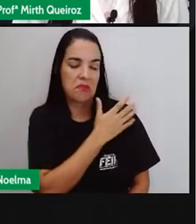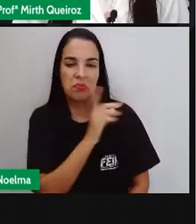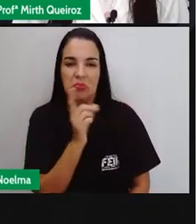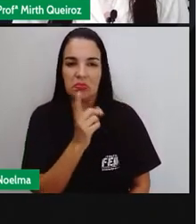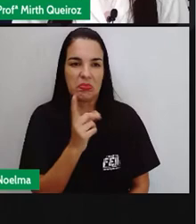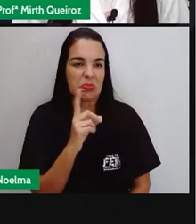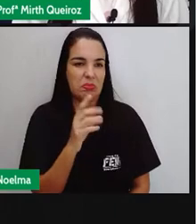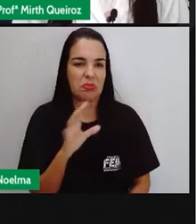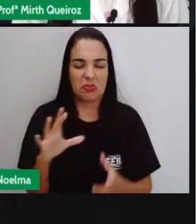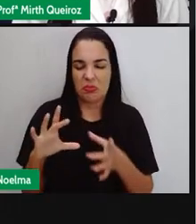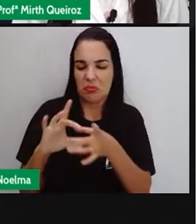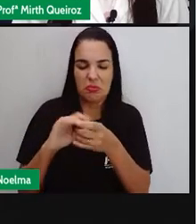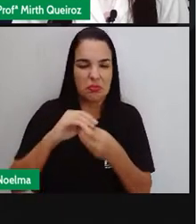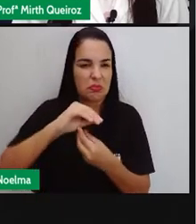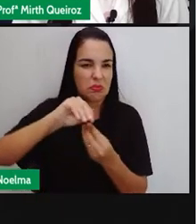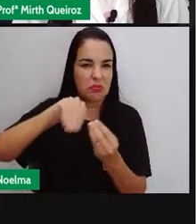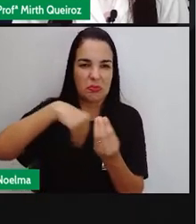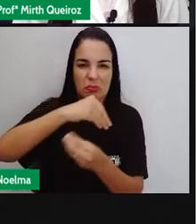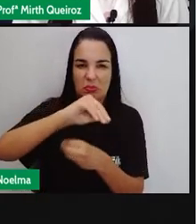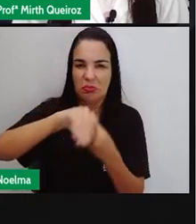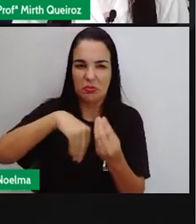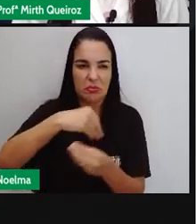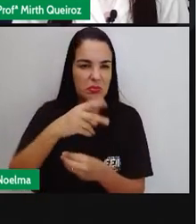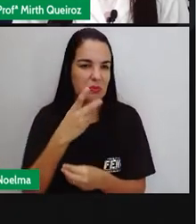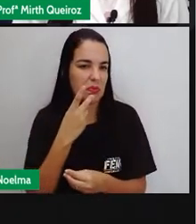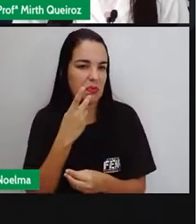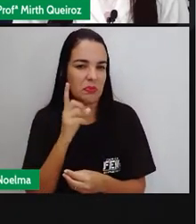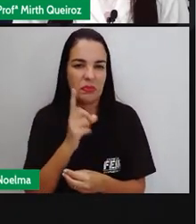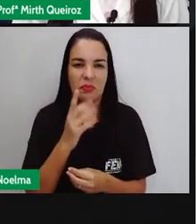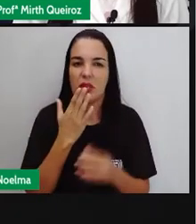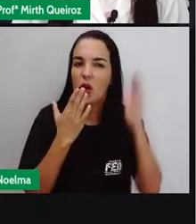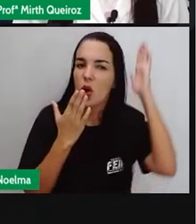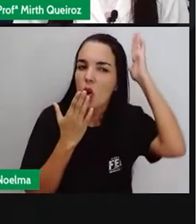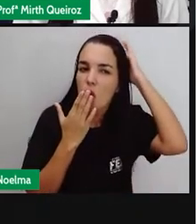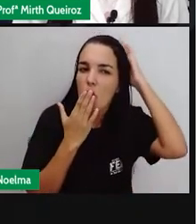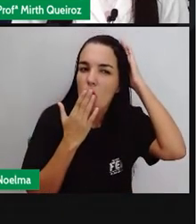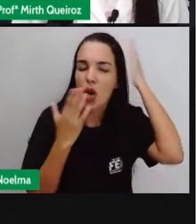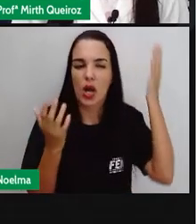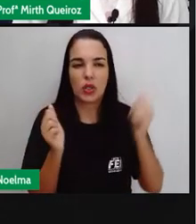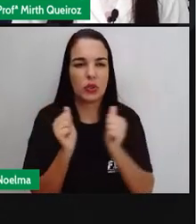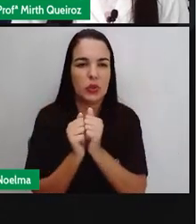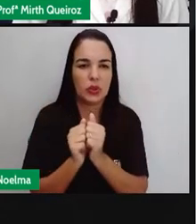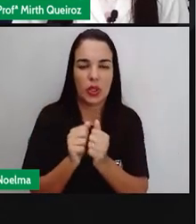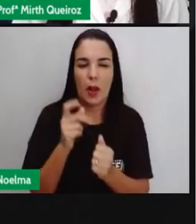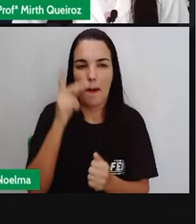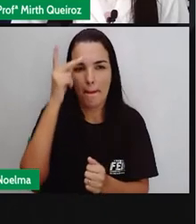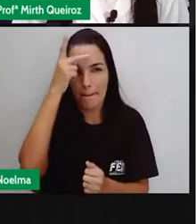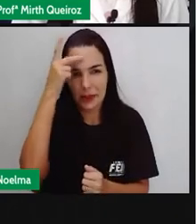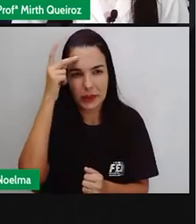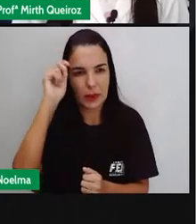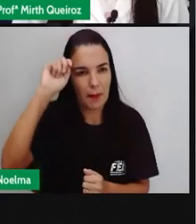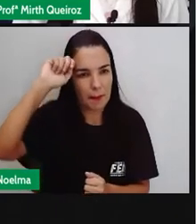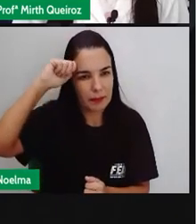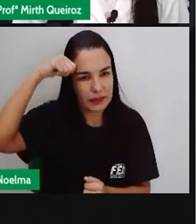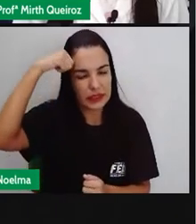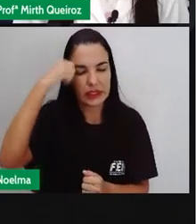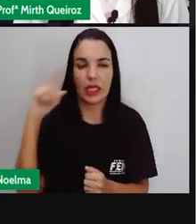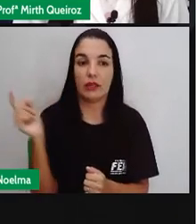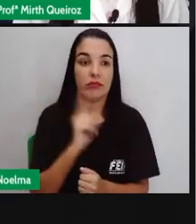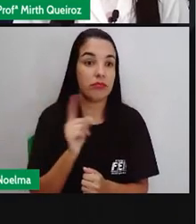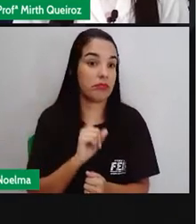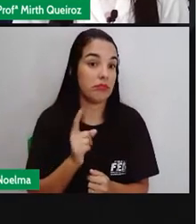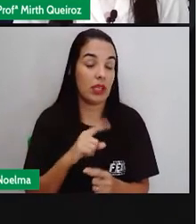mistura de raça do brasileiro, fruto da relação entre lindos escravos e europeus. O preconceito, a discriminação